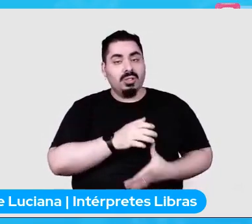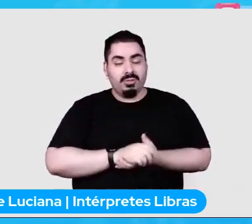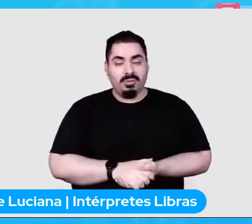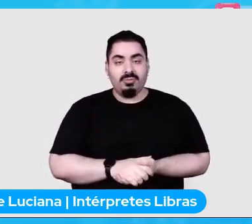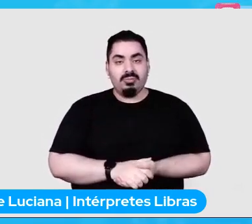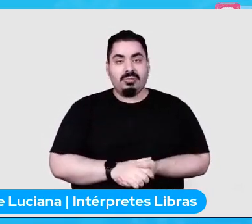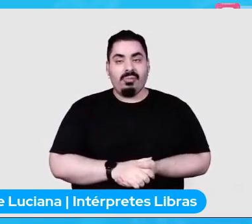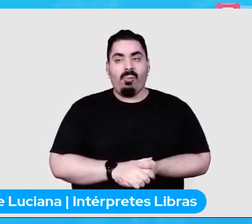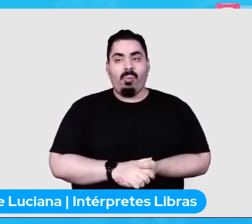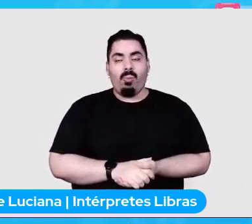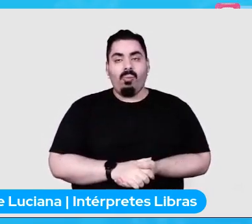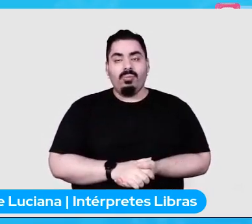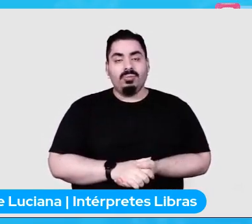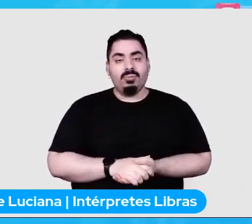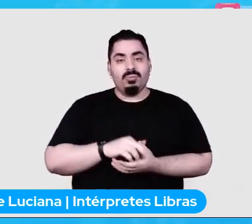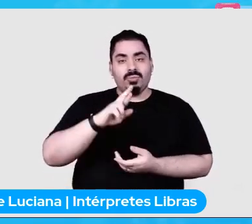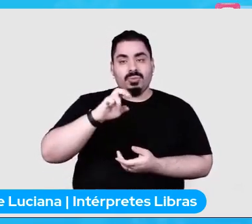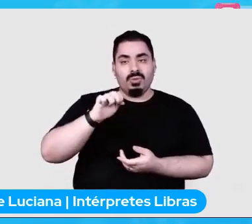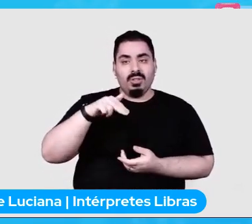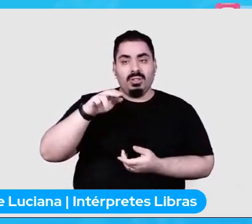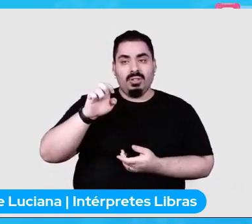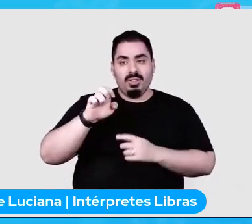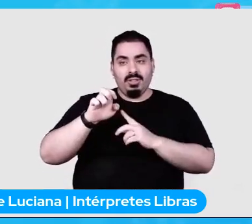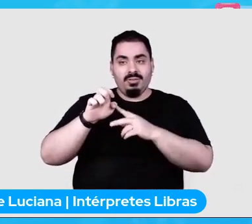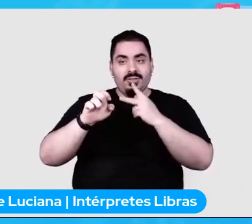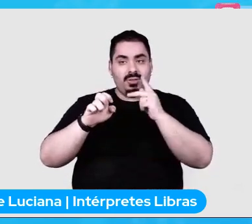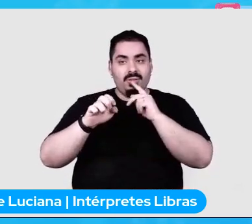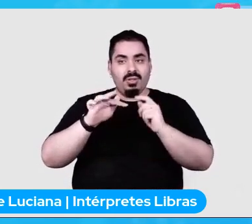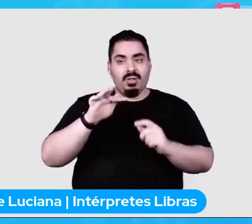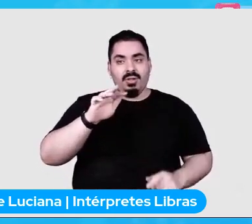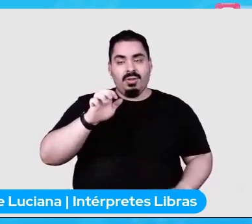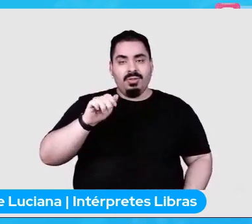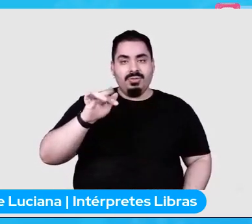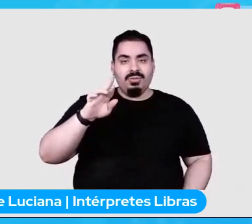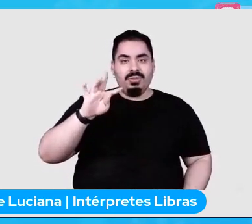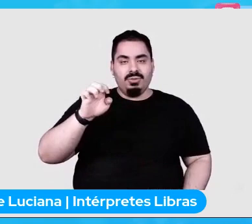o René falou um field coverage e um coração